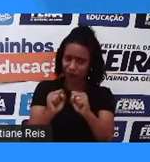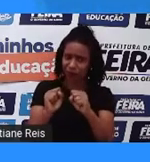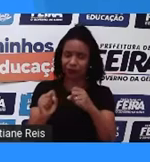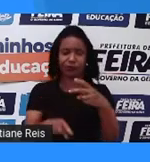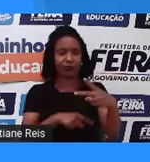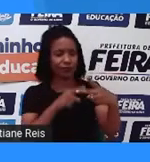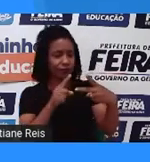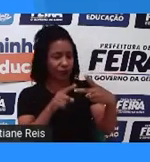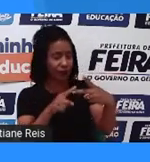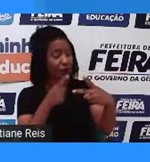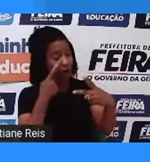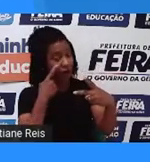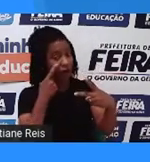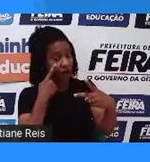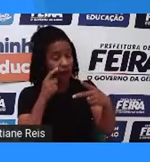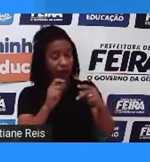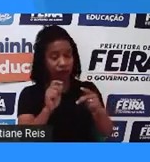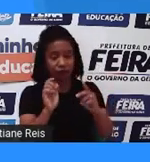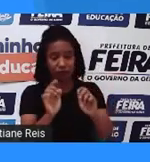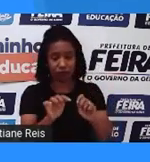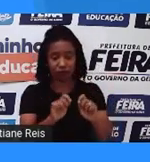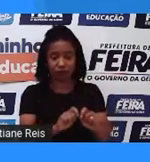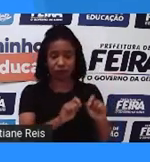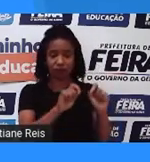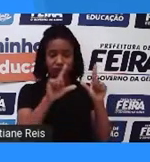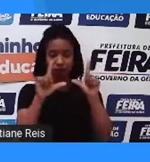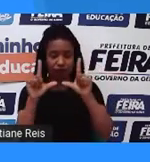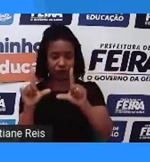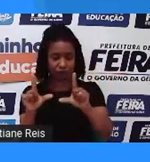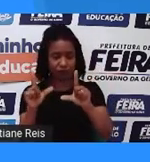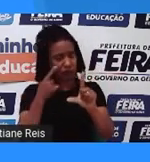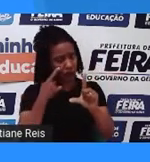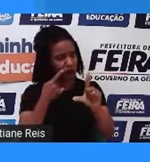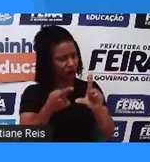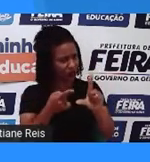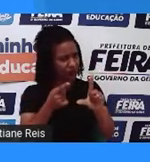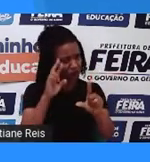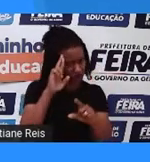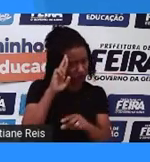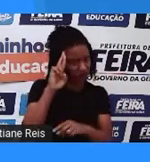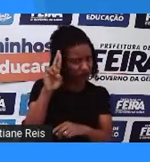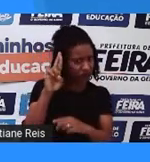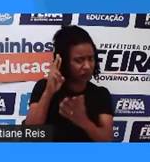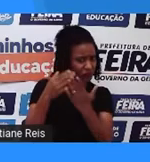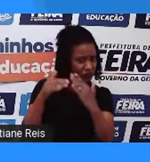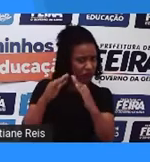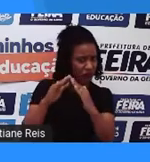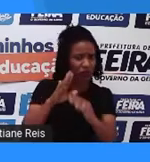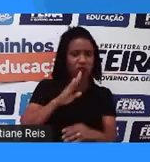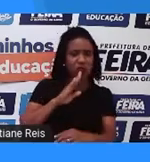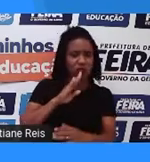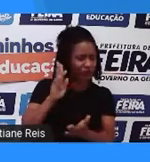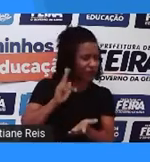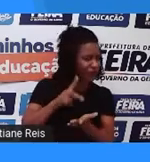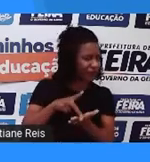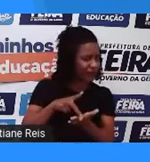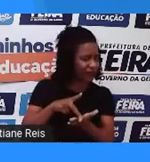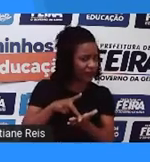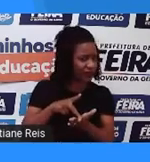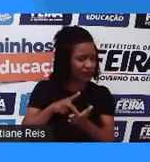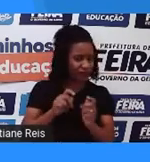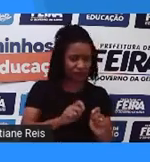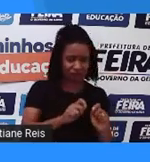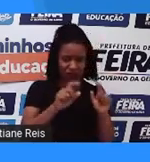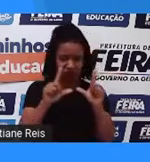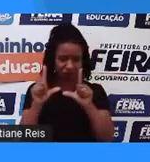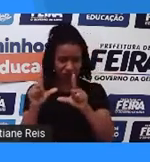verificar o e-mail para dizer se realmente, para checar, verificar se realmente é o administrador de sua